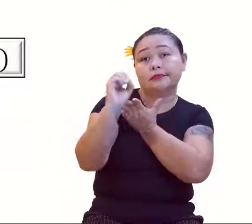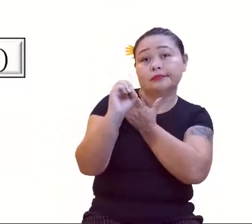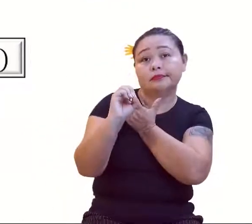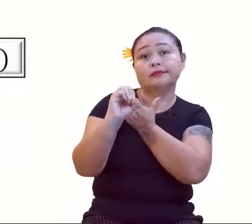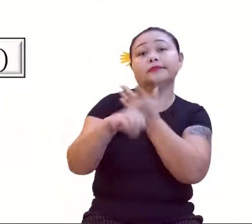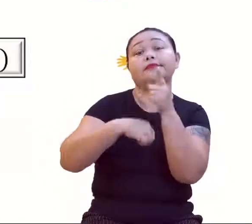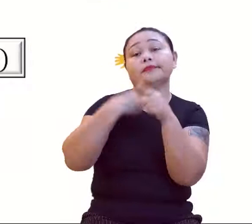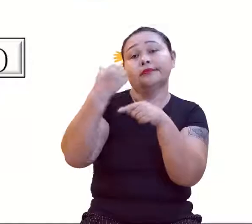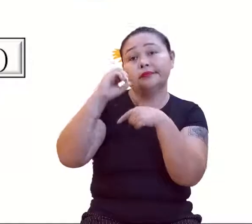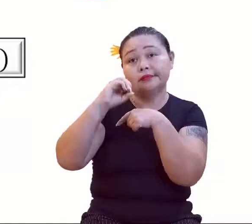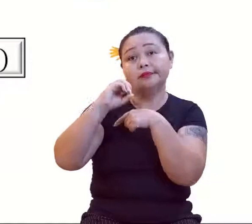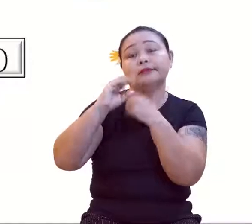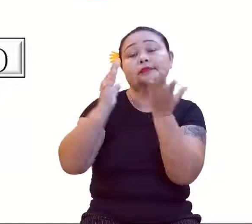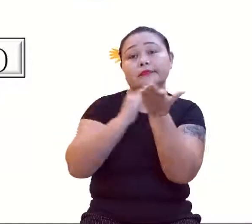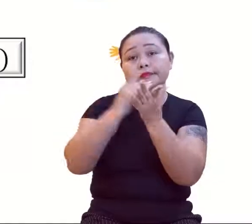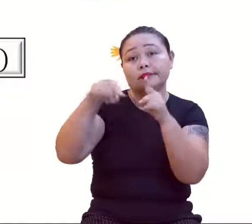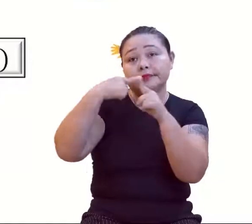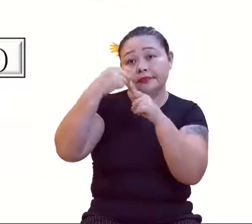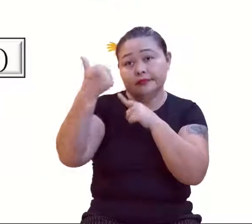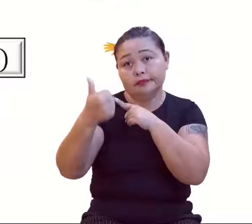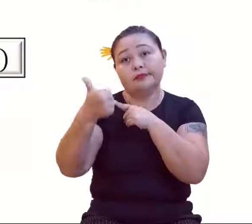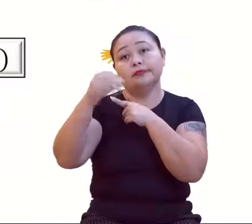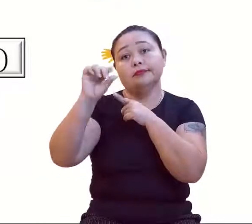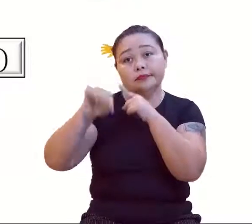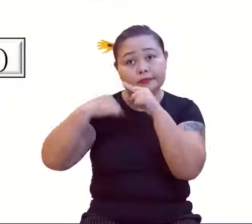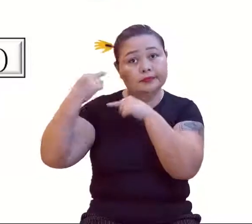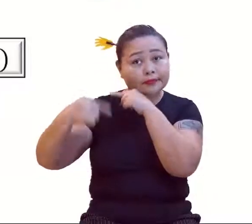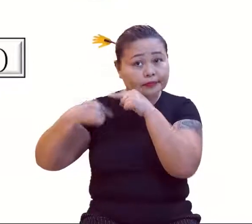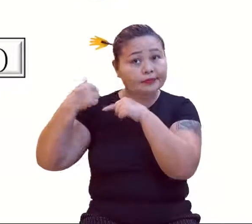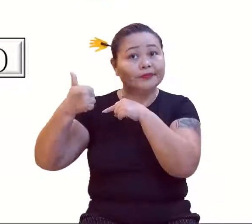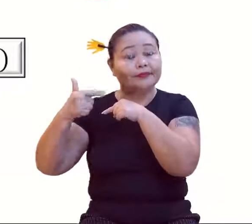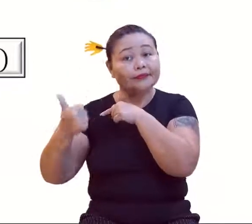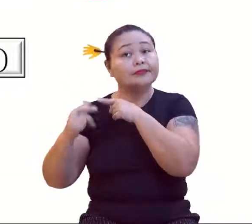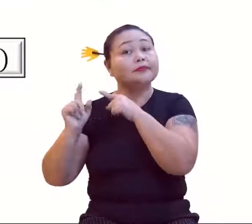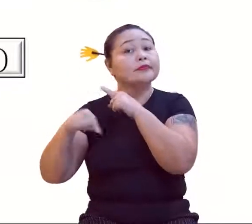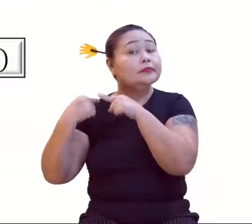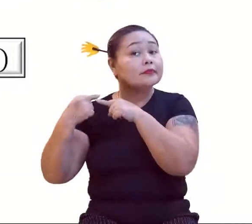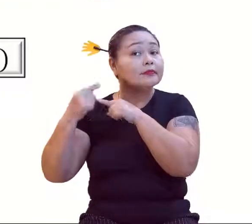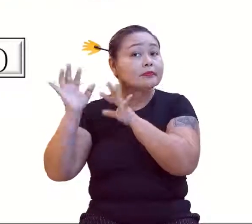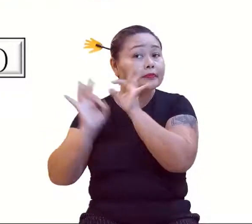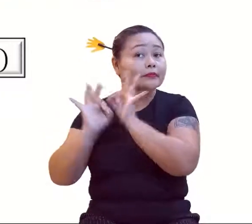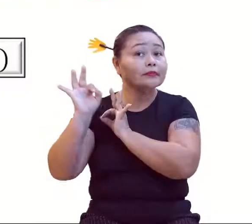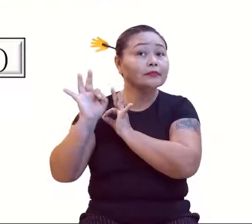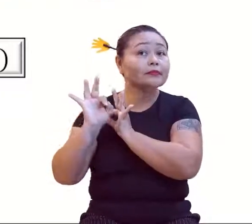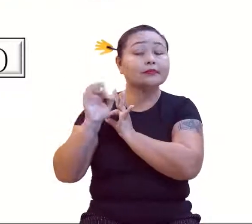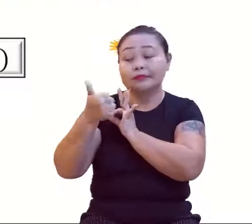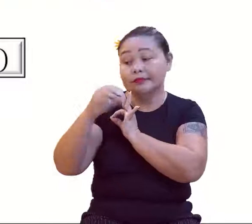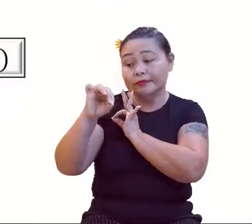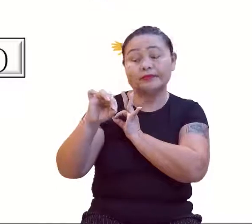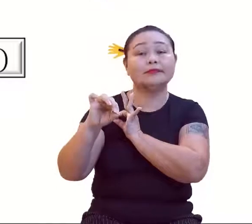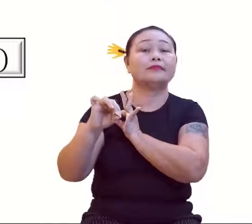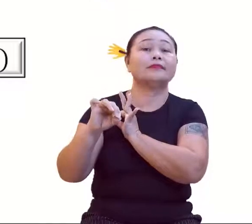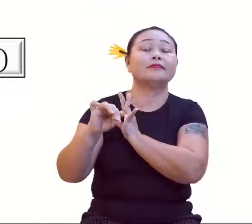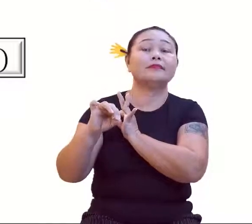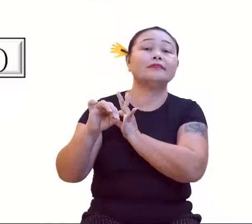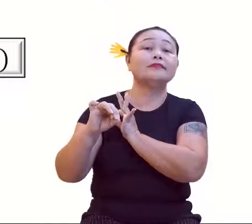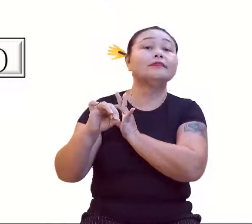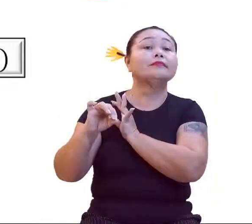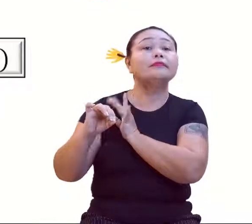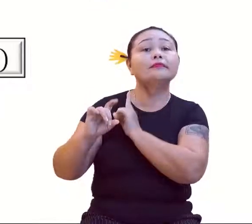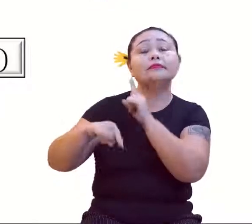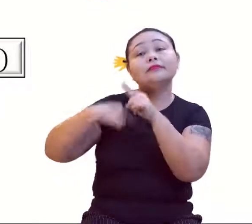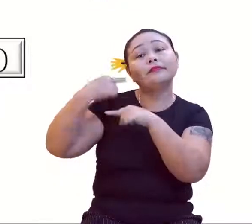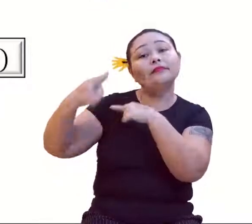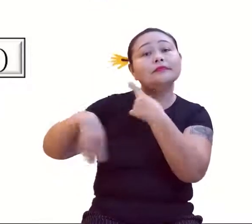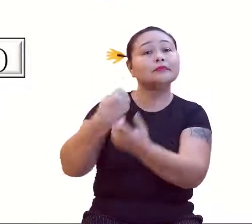0, 0. 10 vezes 1, 1. 10. Olha aí embaixo. 1, 10. 1, 10. E a sequência aqui